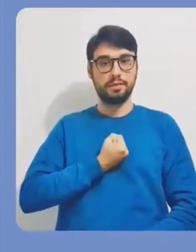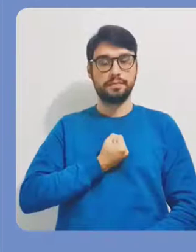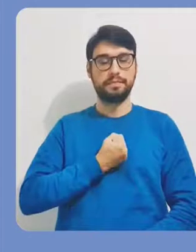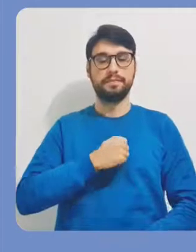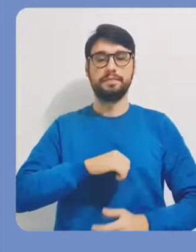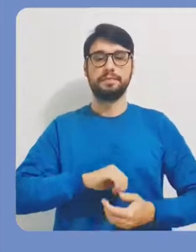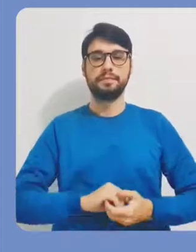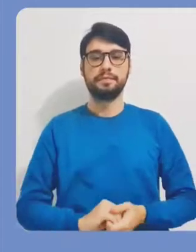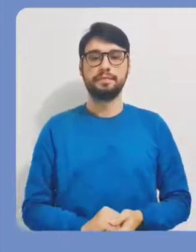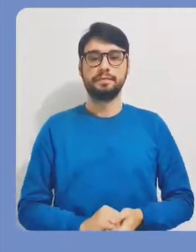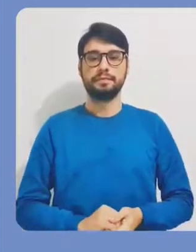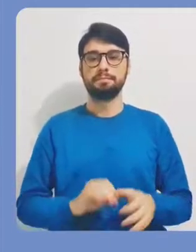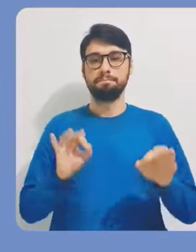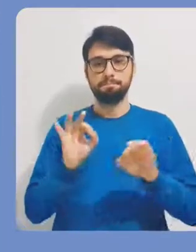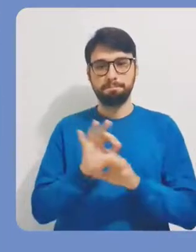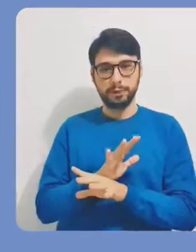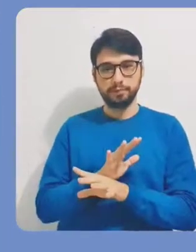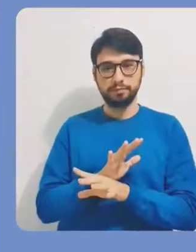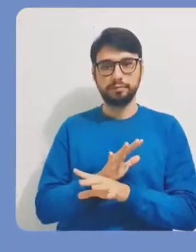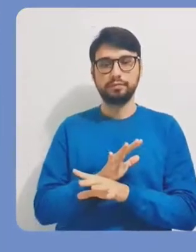confirmar clicando em salvar.